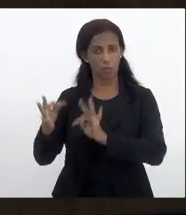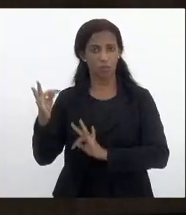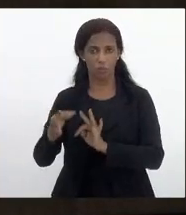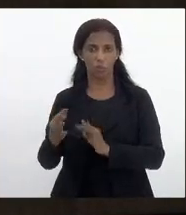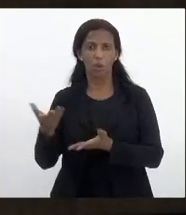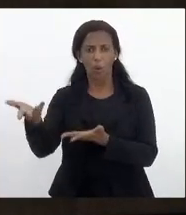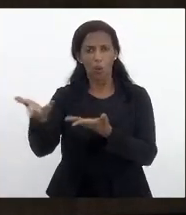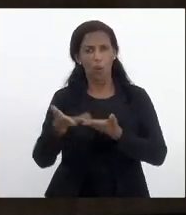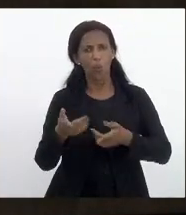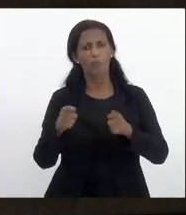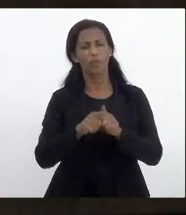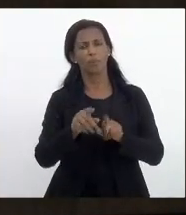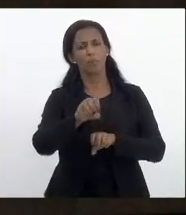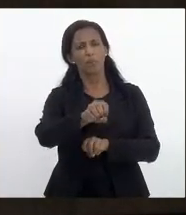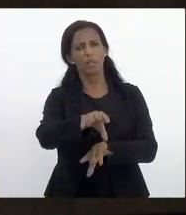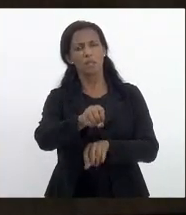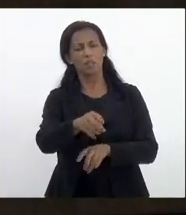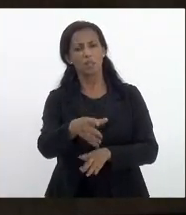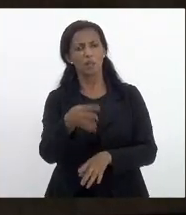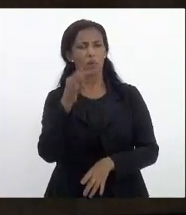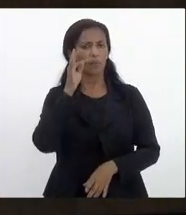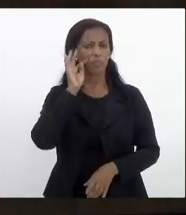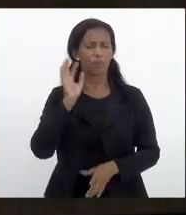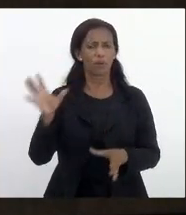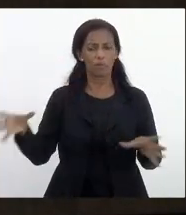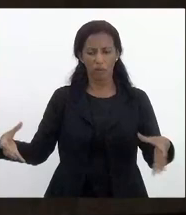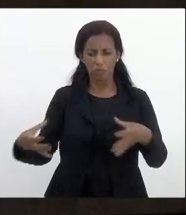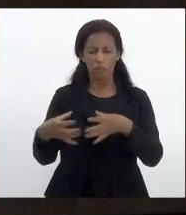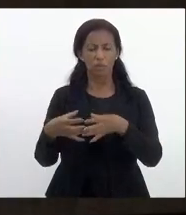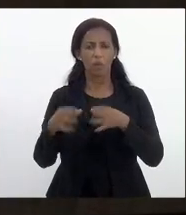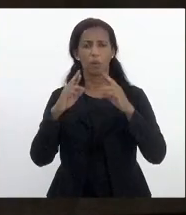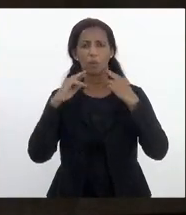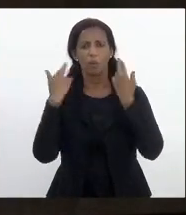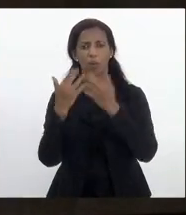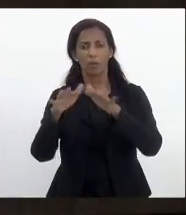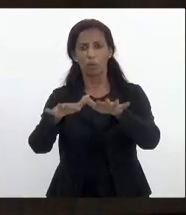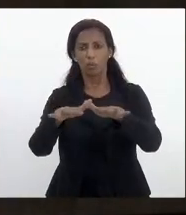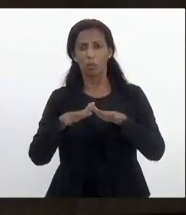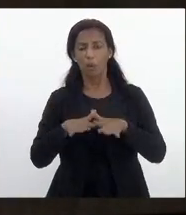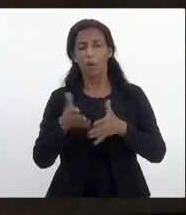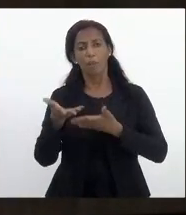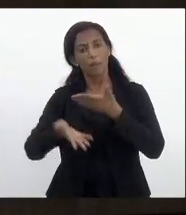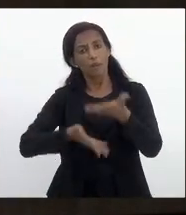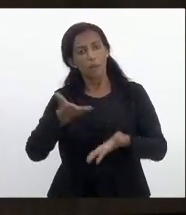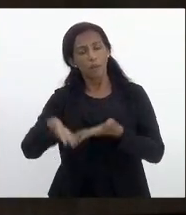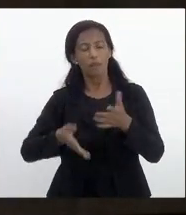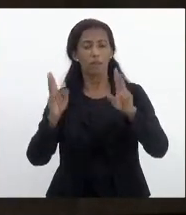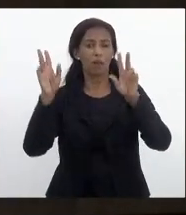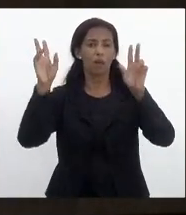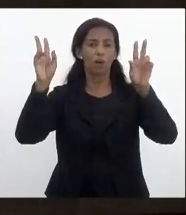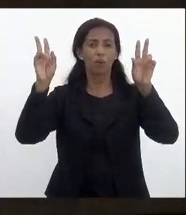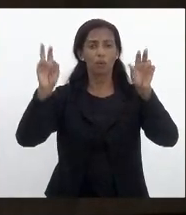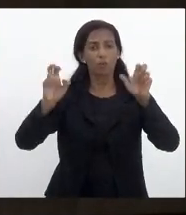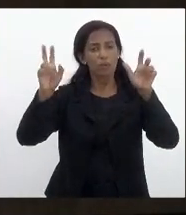convido também a comissão de educação faremos uma audiência pública conjunta para tratar o tema e ver de que maneira a gente pode